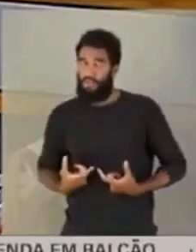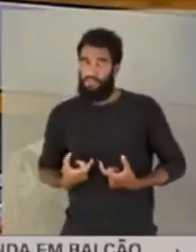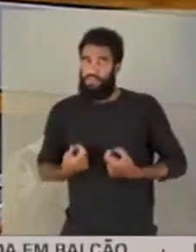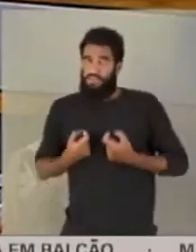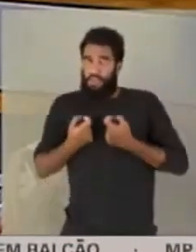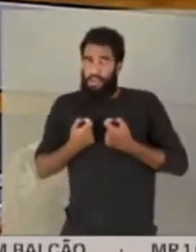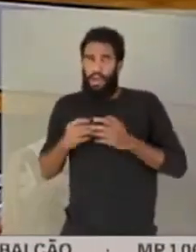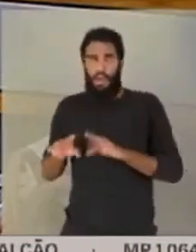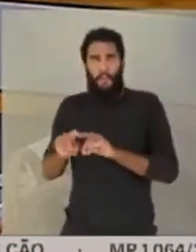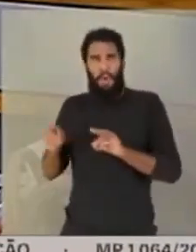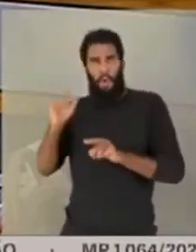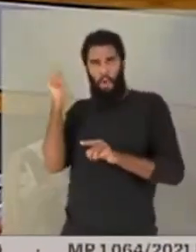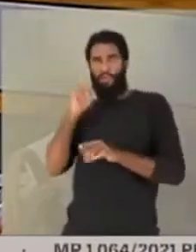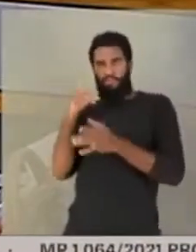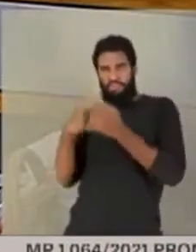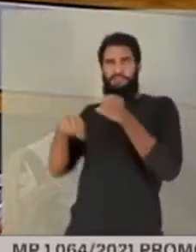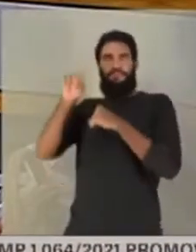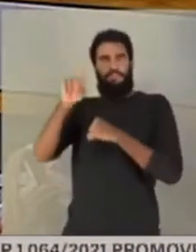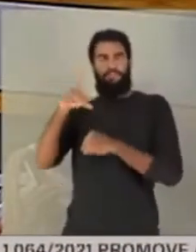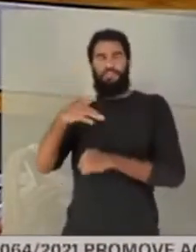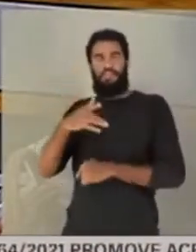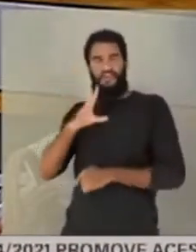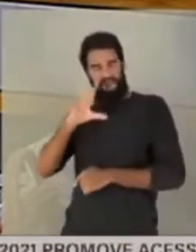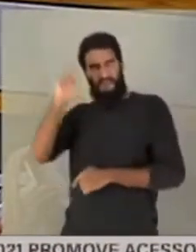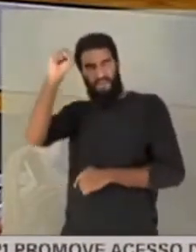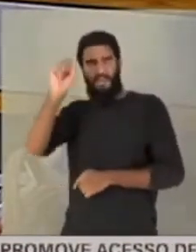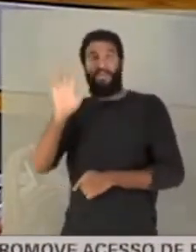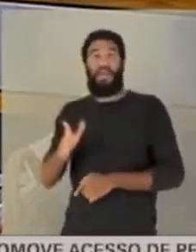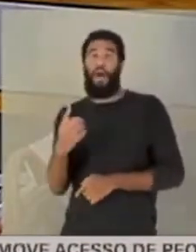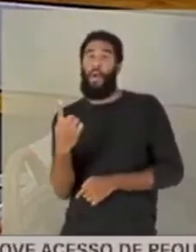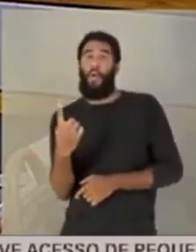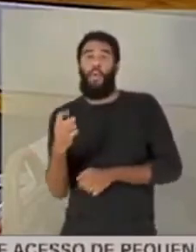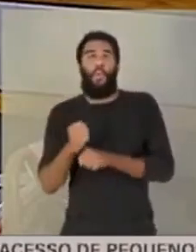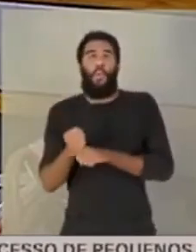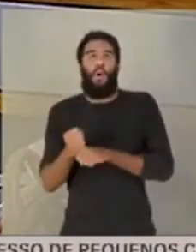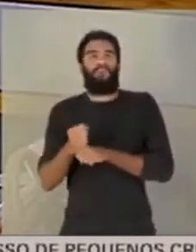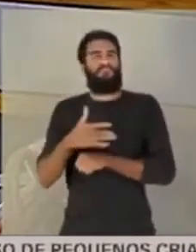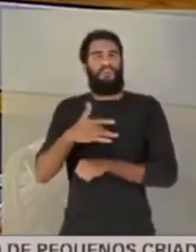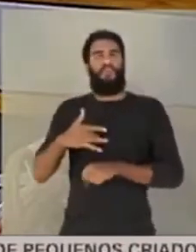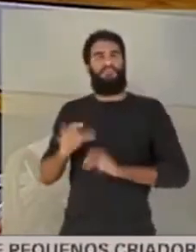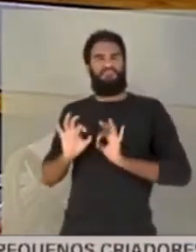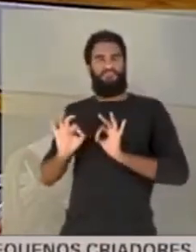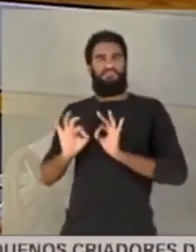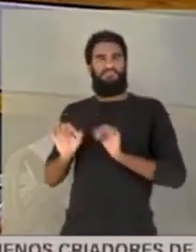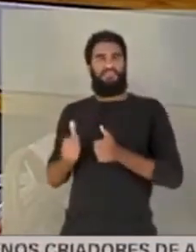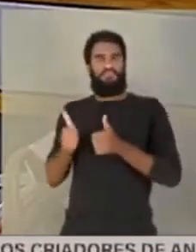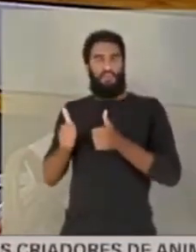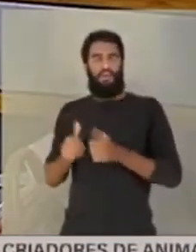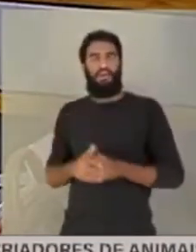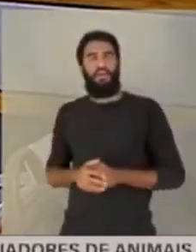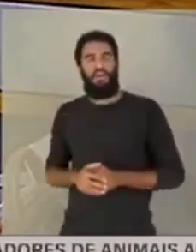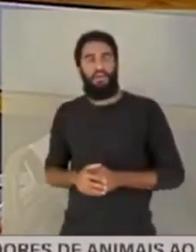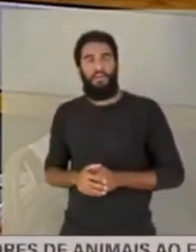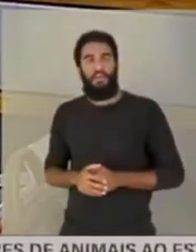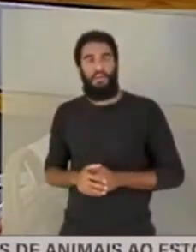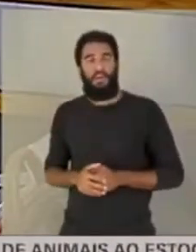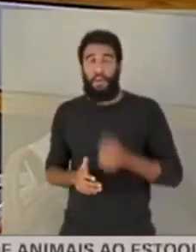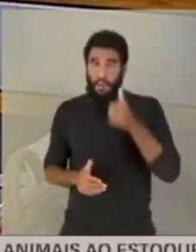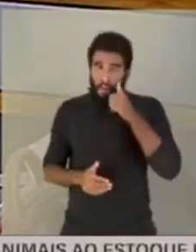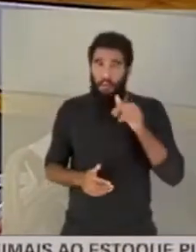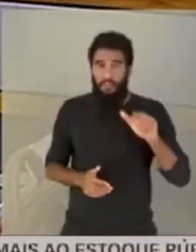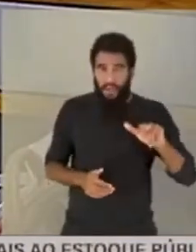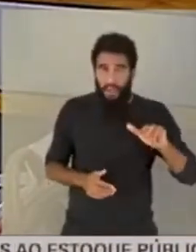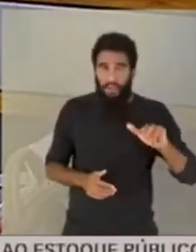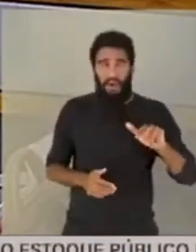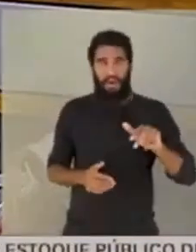mas ela conseguiu superar, ela ficou... Já fazia um ano que ela tinha tido alta. E aí a minha irmã, que